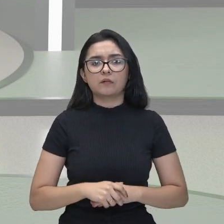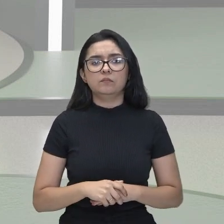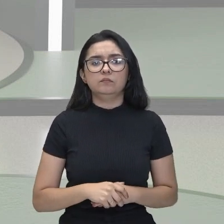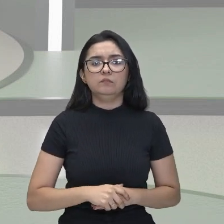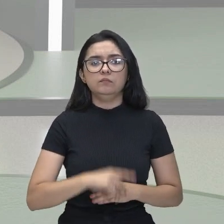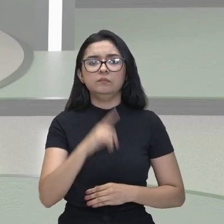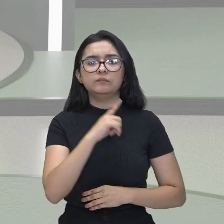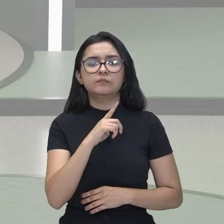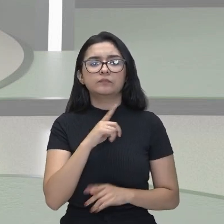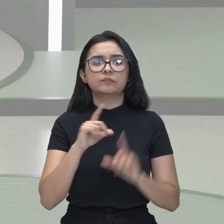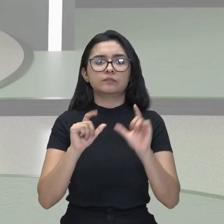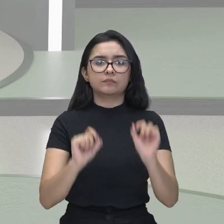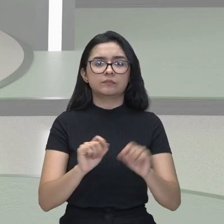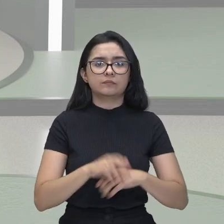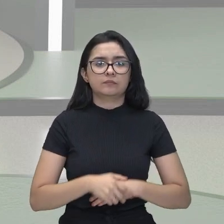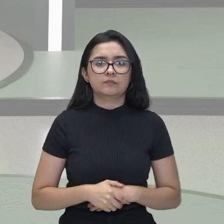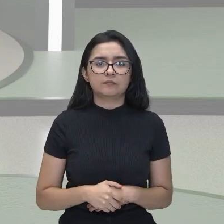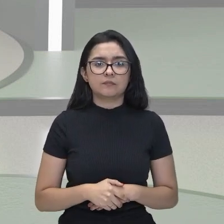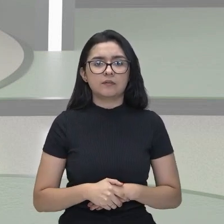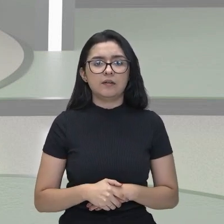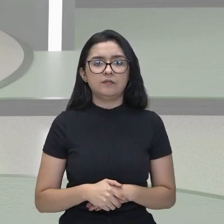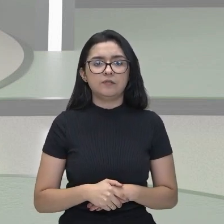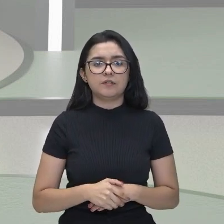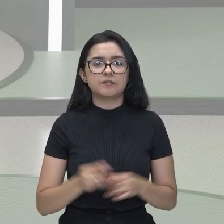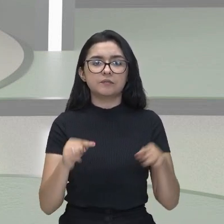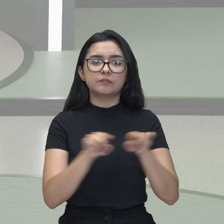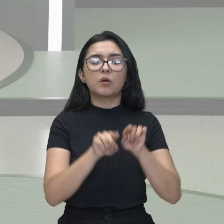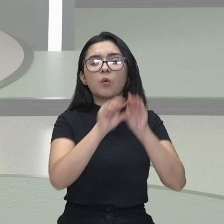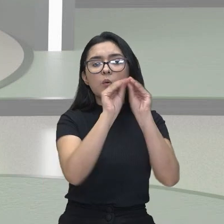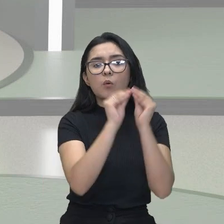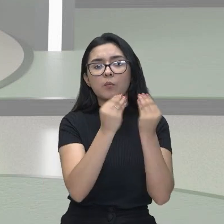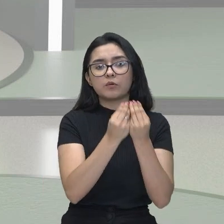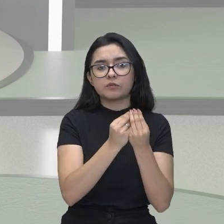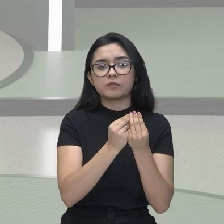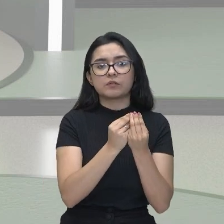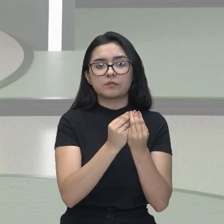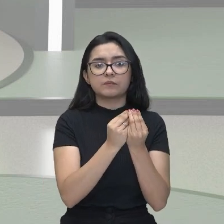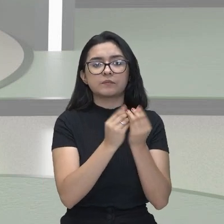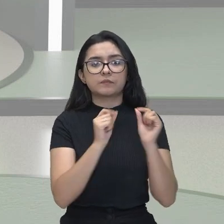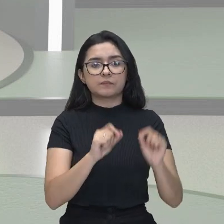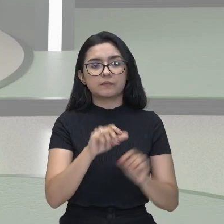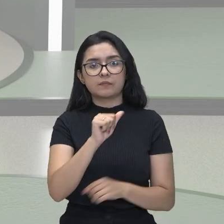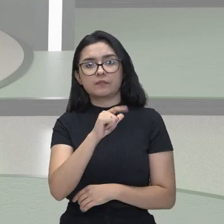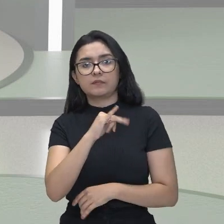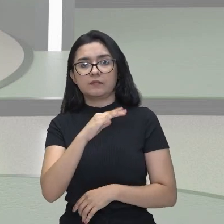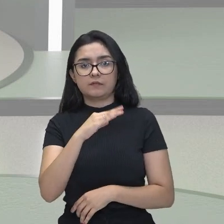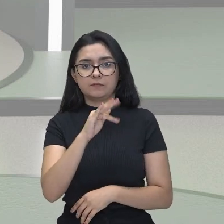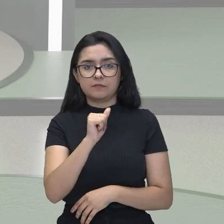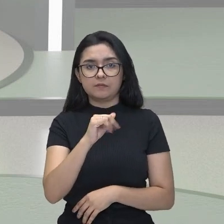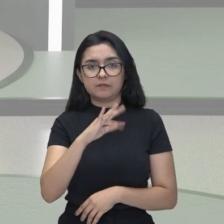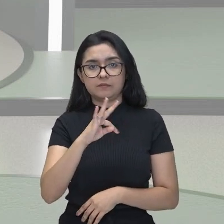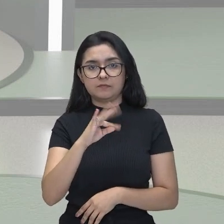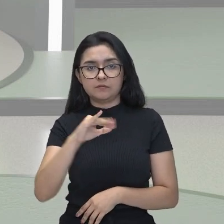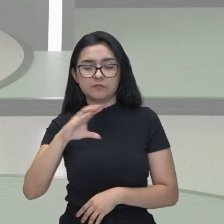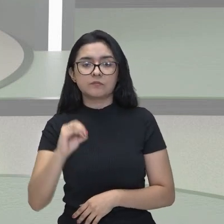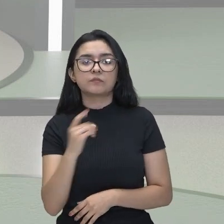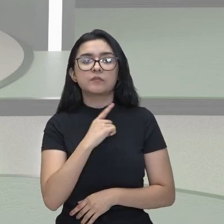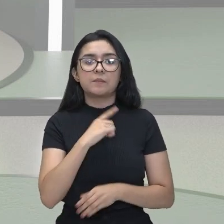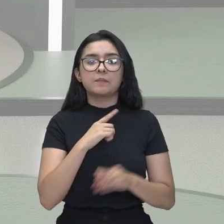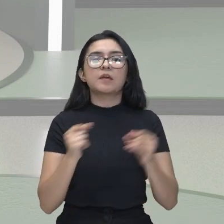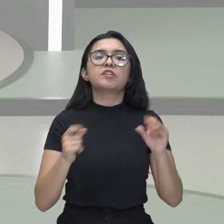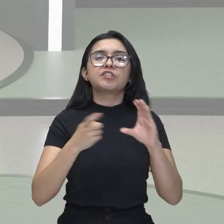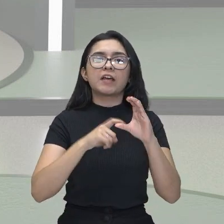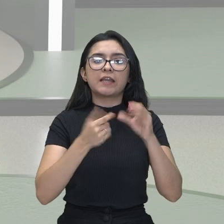alifático, ou seja, um composto de cadeia aberta. Também